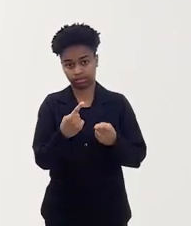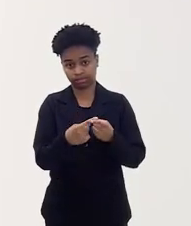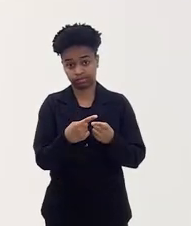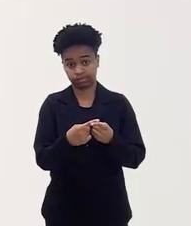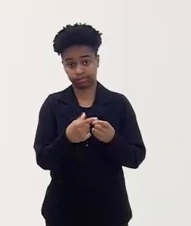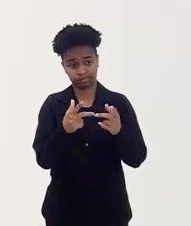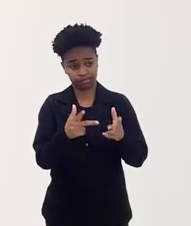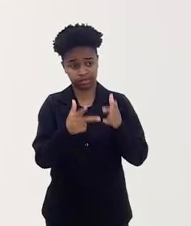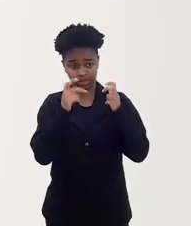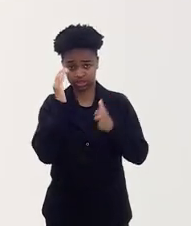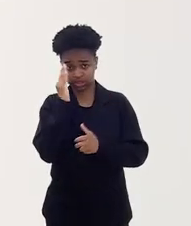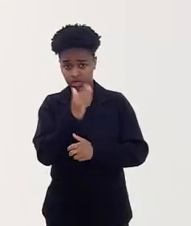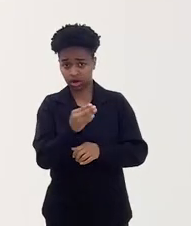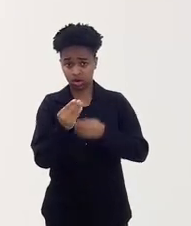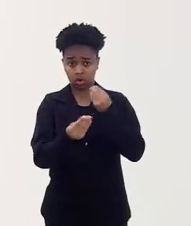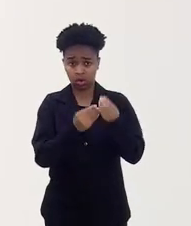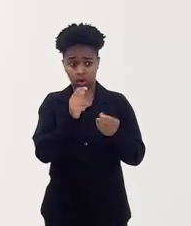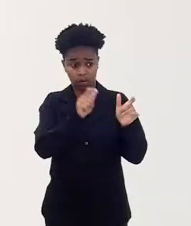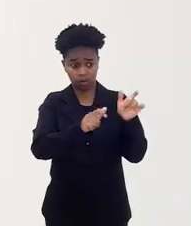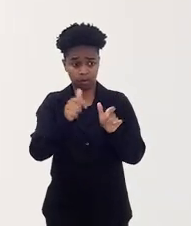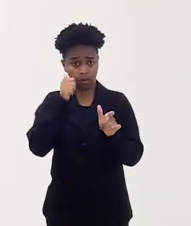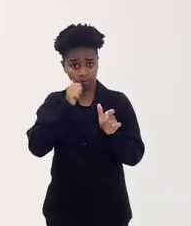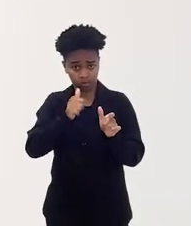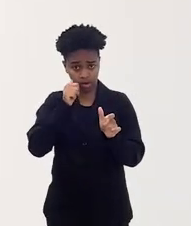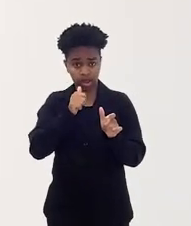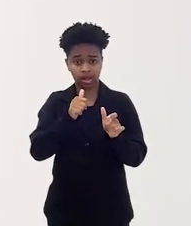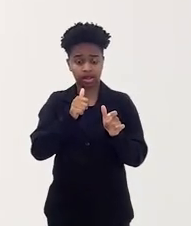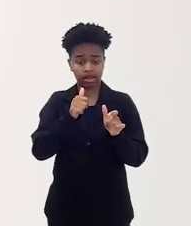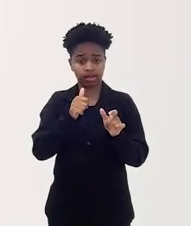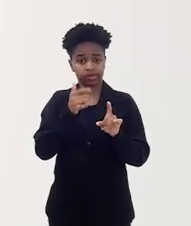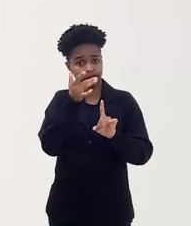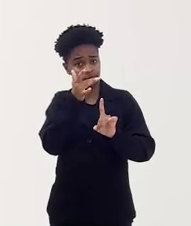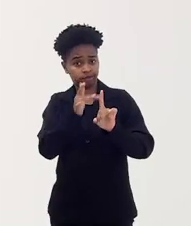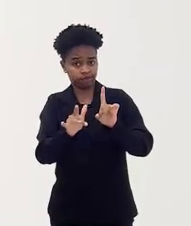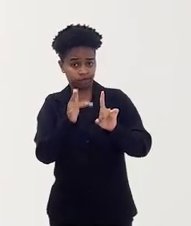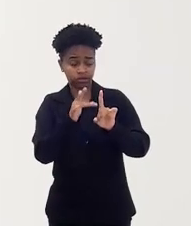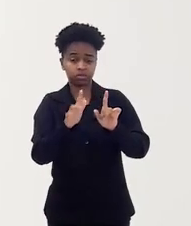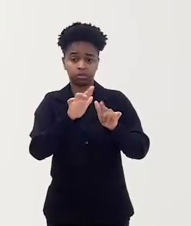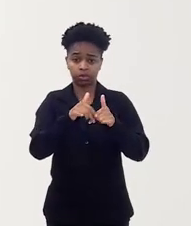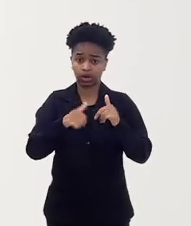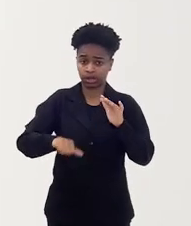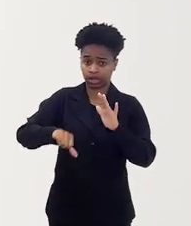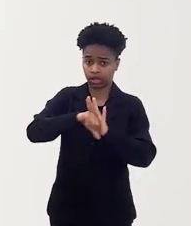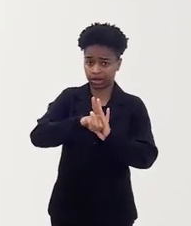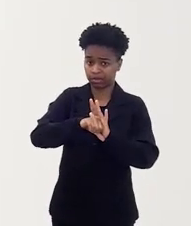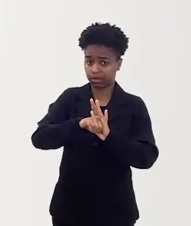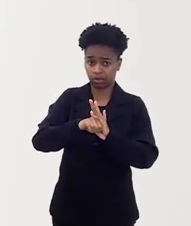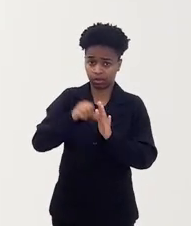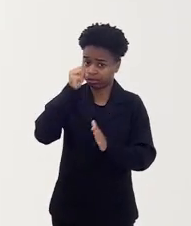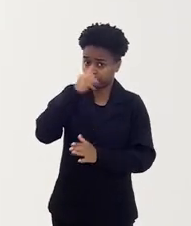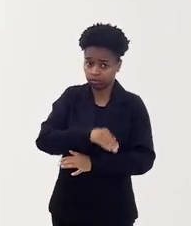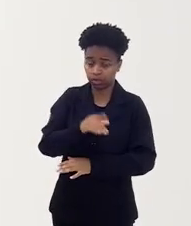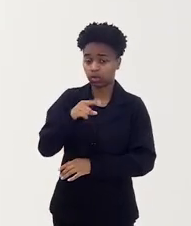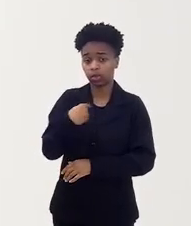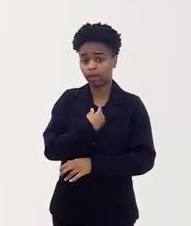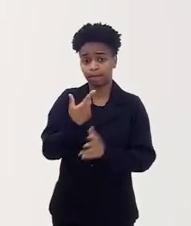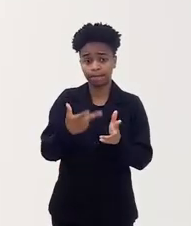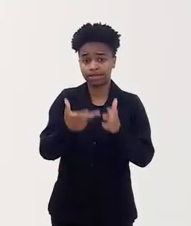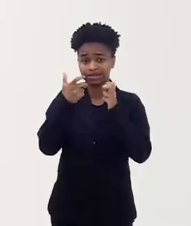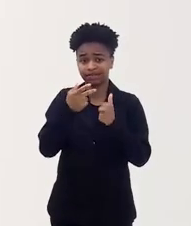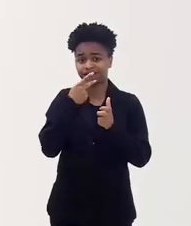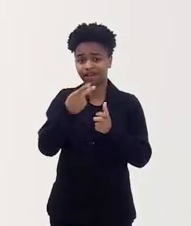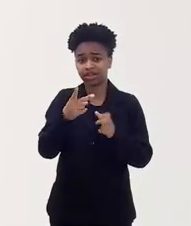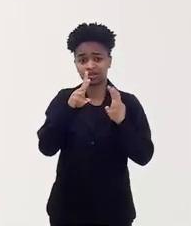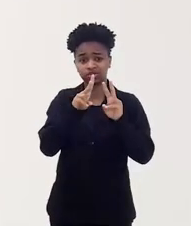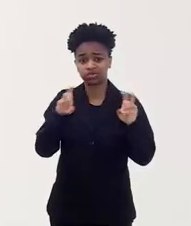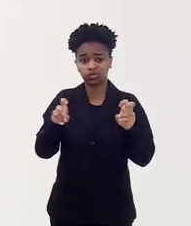Olhando diretamente para essas mulheres que são vítimas desse crime bárbaro, a gente vai observar, por exemplo, que a gente está falando de consentimentos